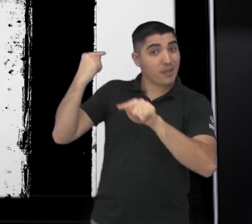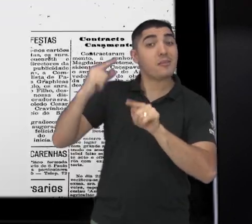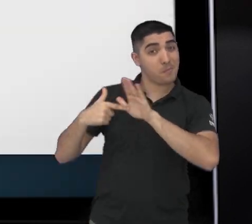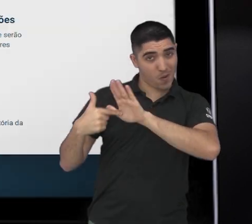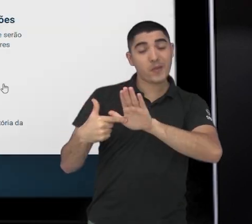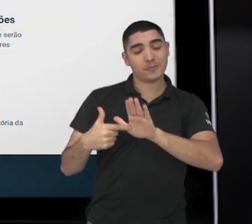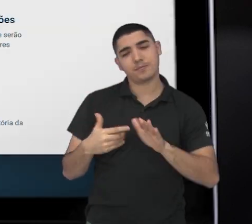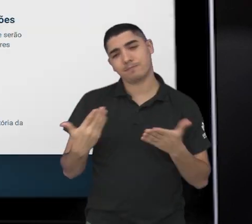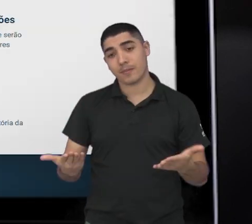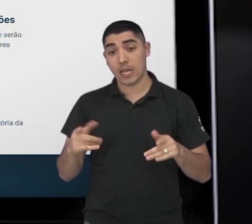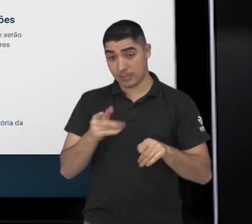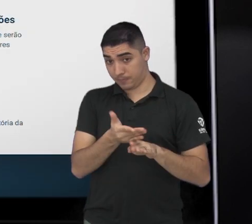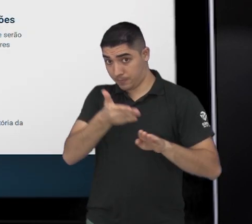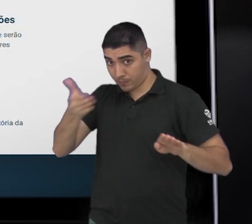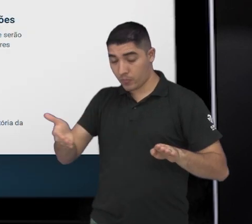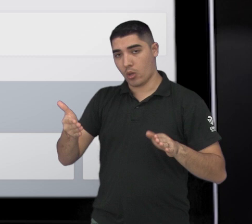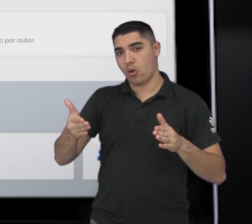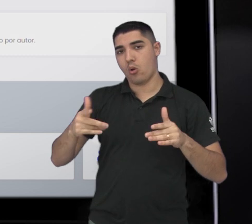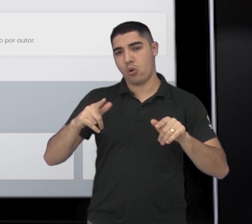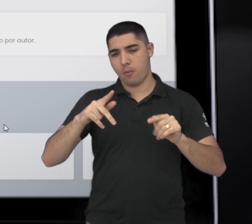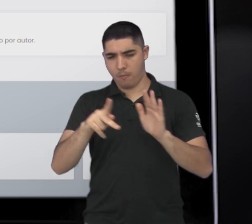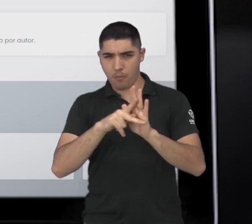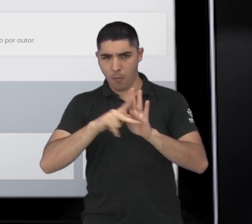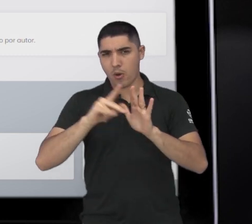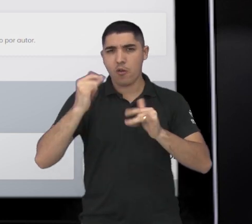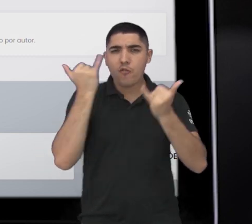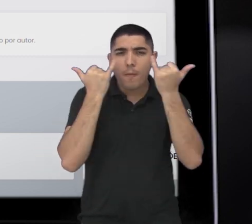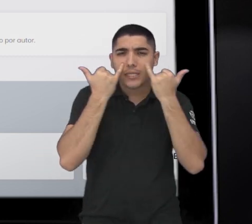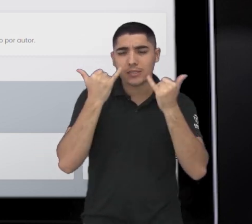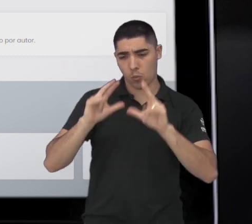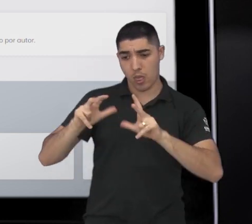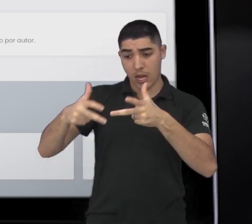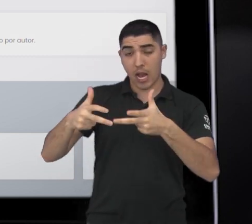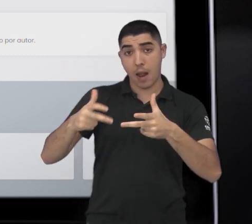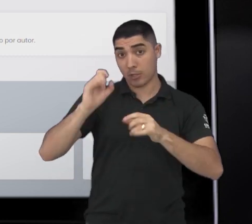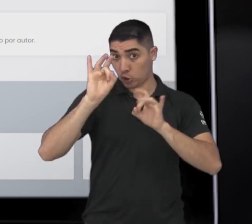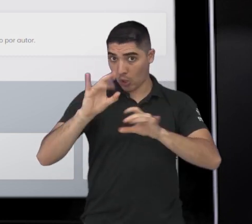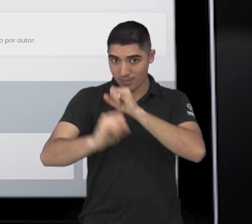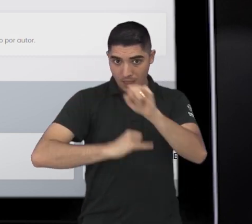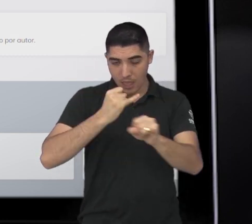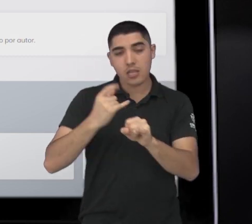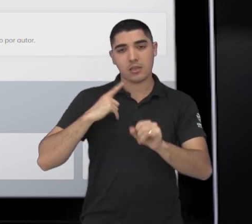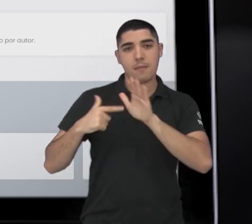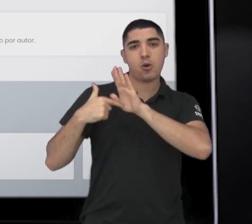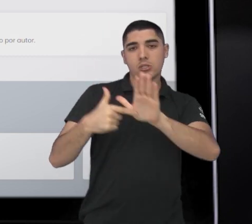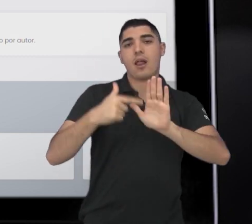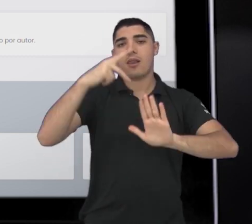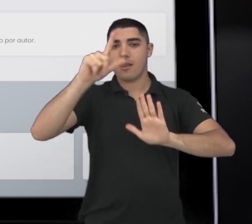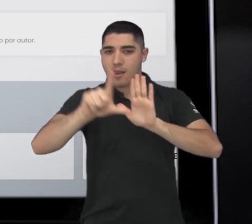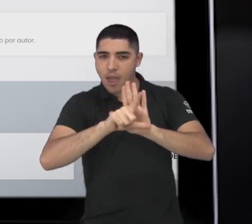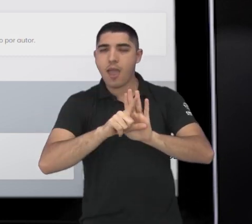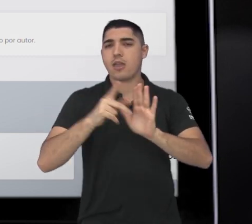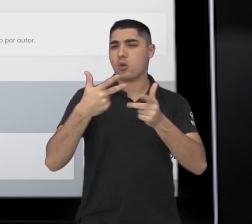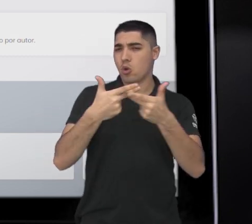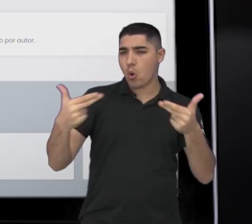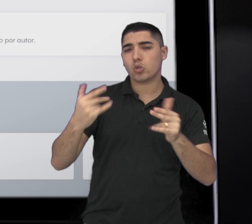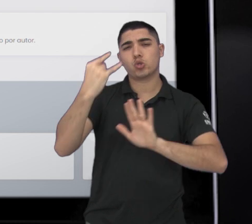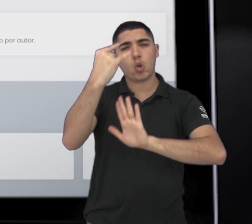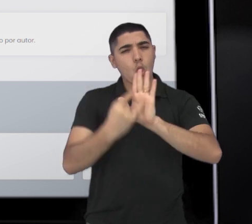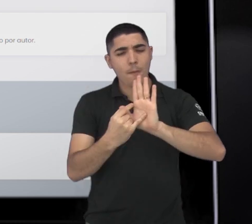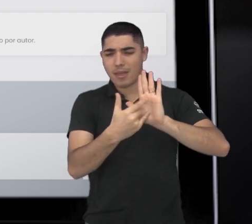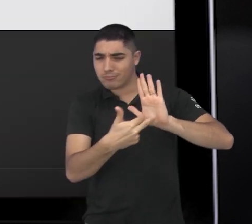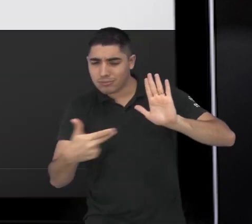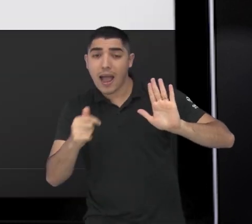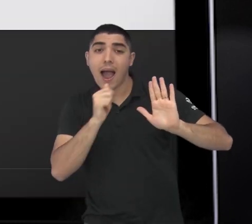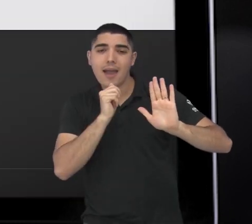da cidade. Já por meio do canal Câmara Sem Papel, é possível pesquisar projetos e leis aprovados e todos os documentos